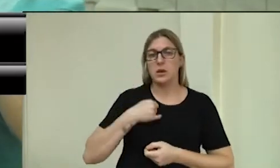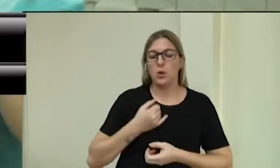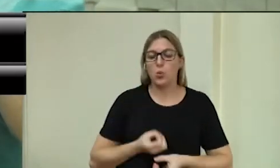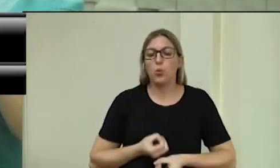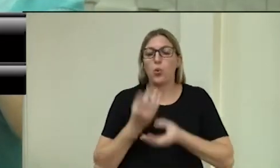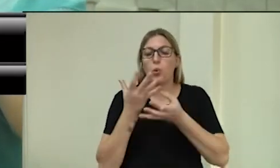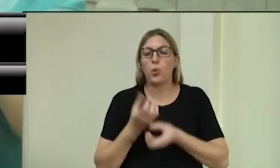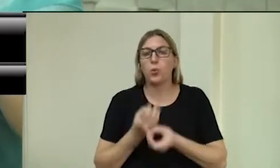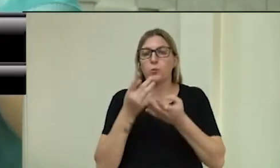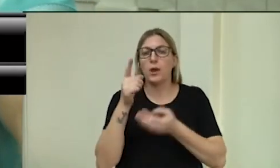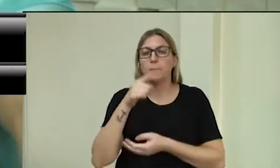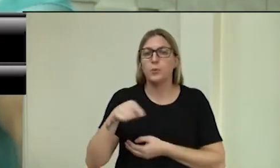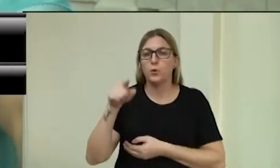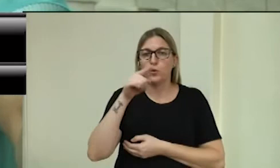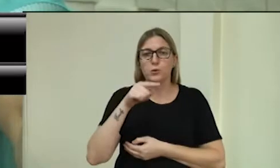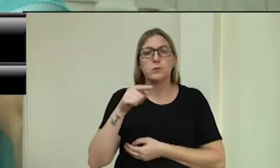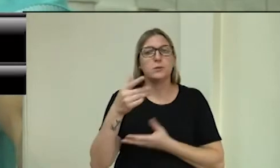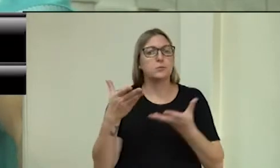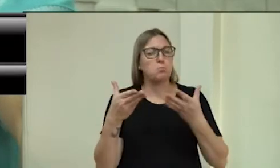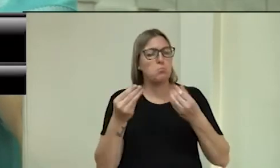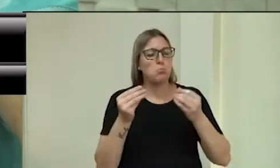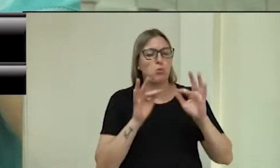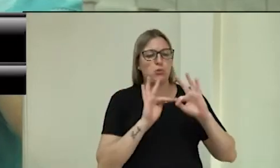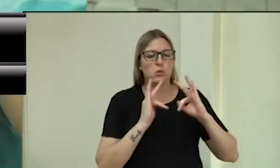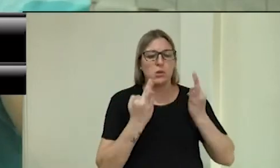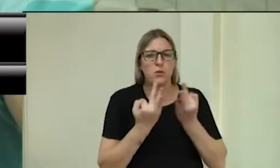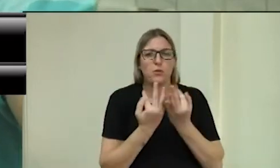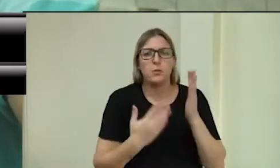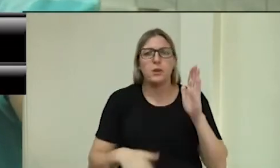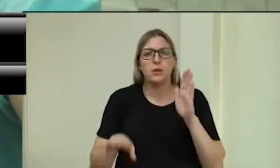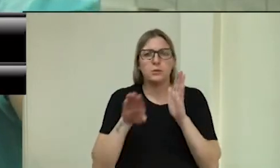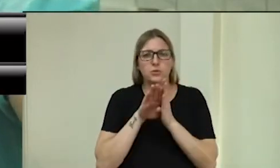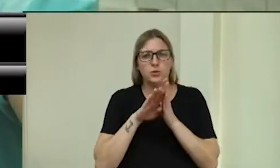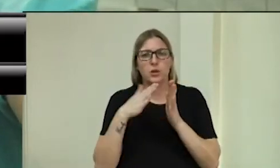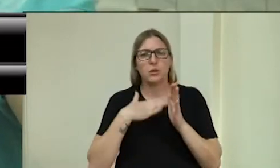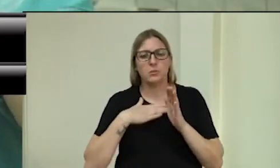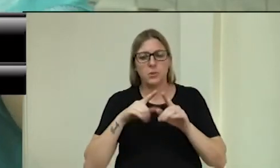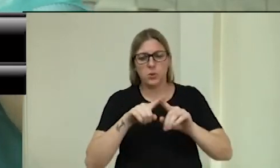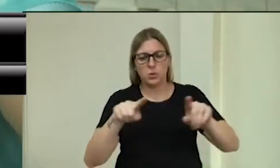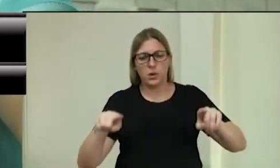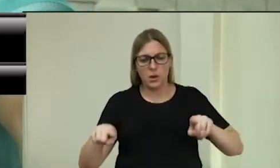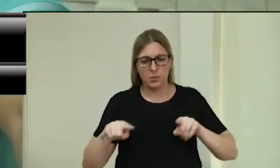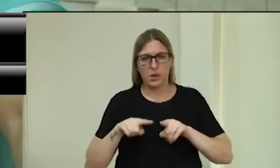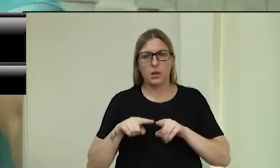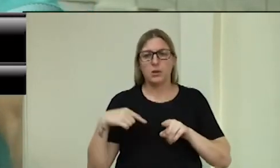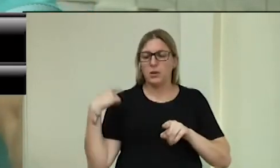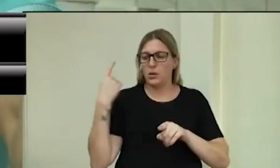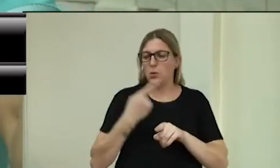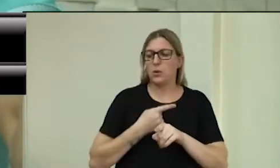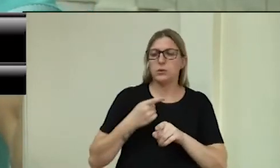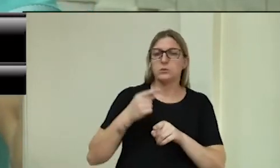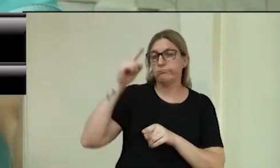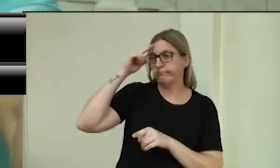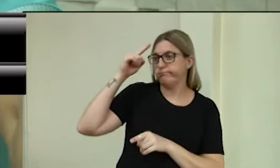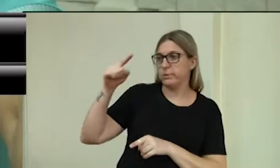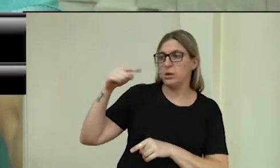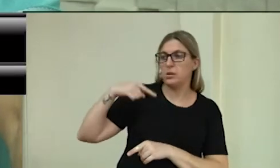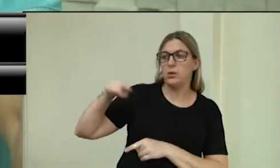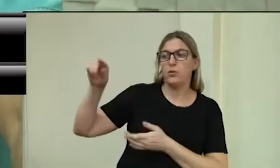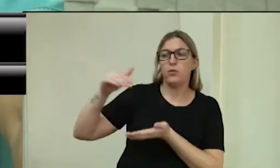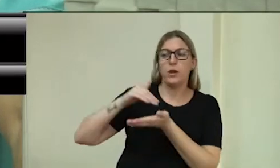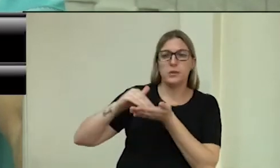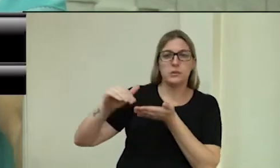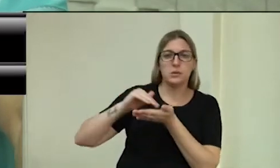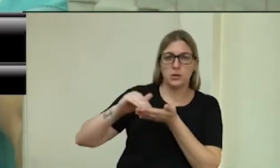acaba encaminhando para a Secretaria, e, claro, está sendo bem atendido, nós precisamos melhorar. Porque a